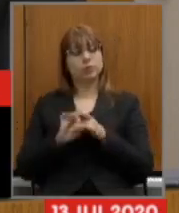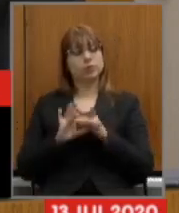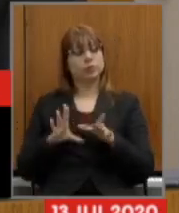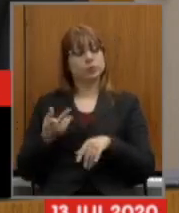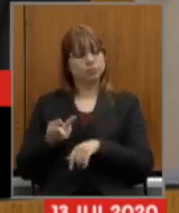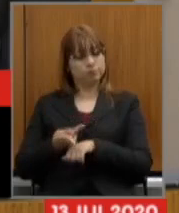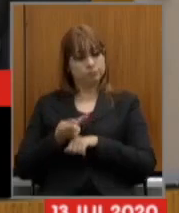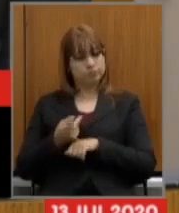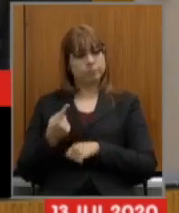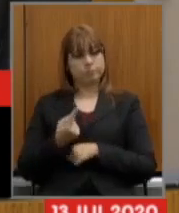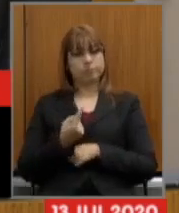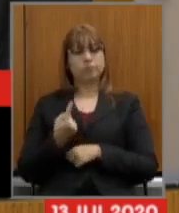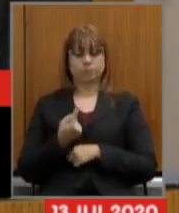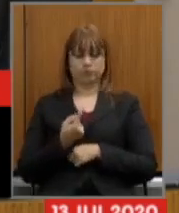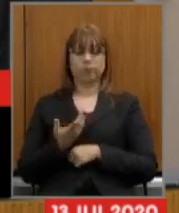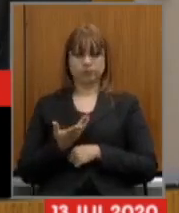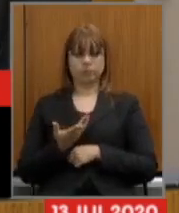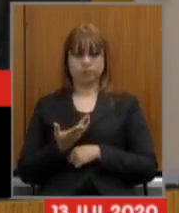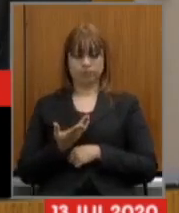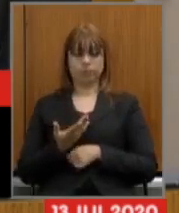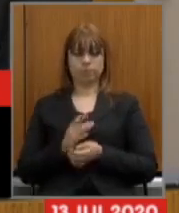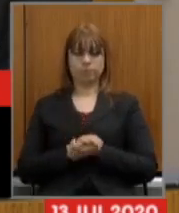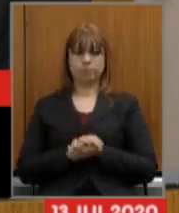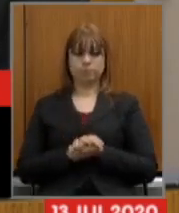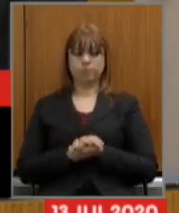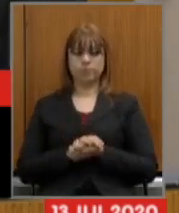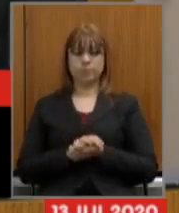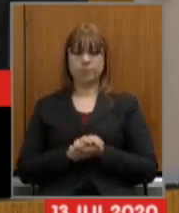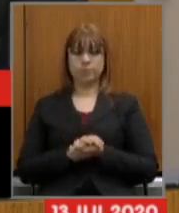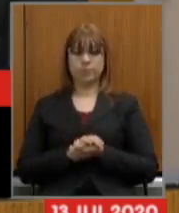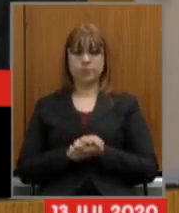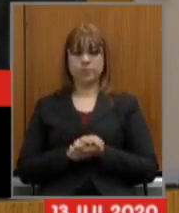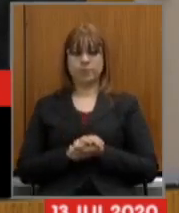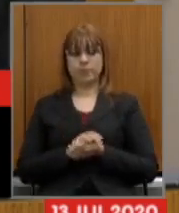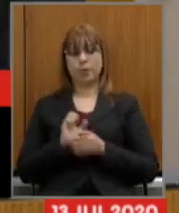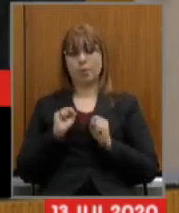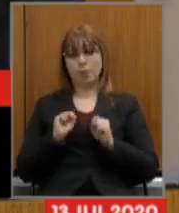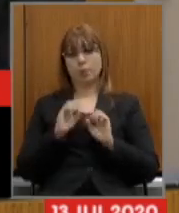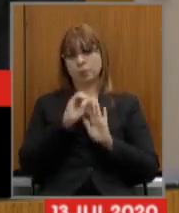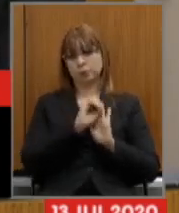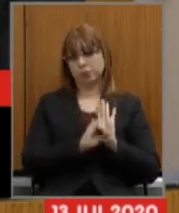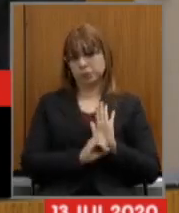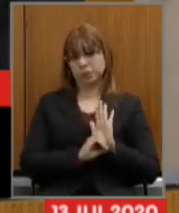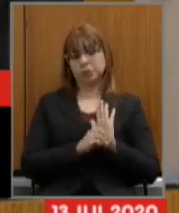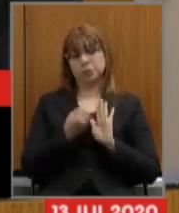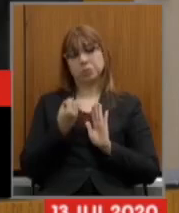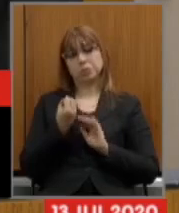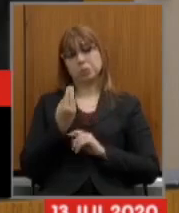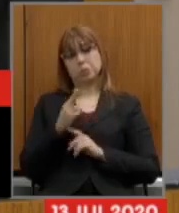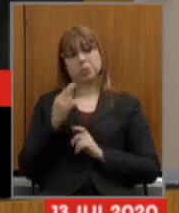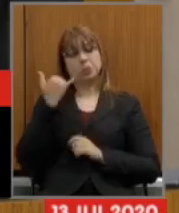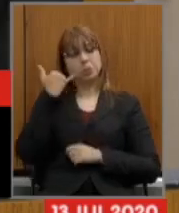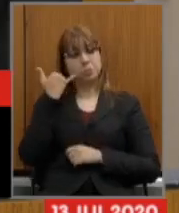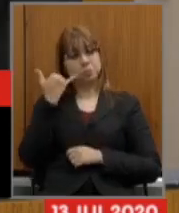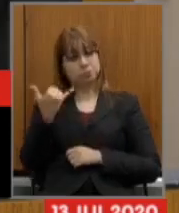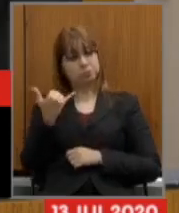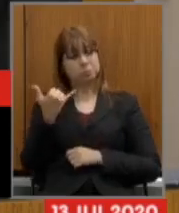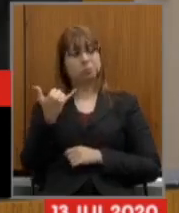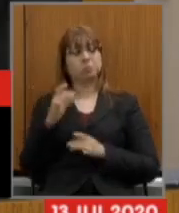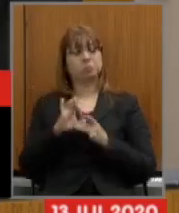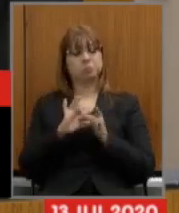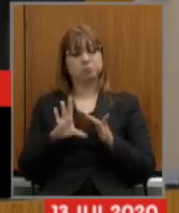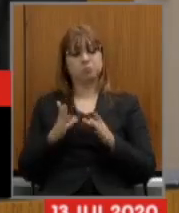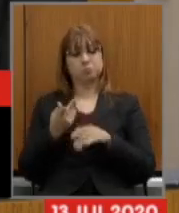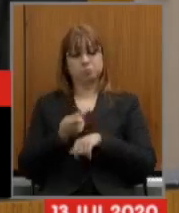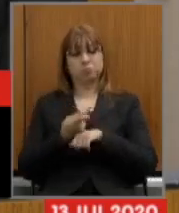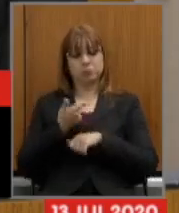estou à disposição seja por ofício seja por telefonema estou à disposição 24